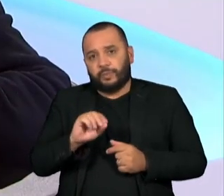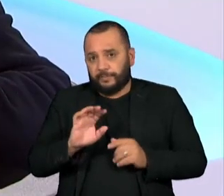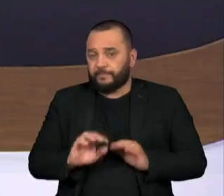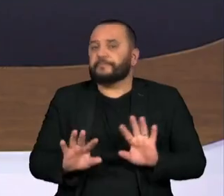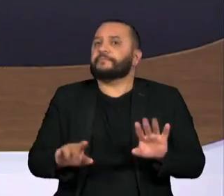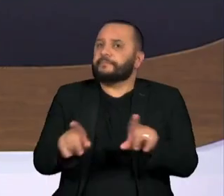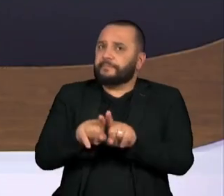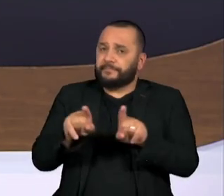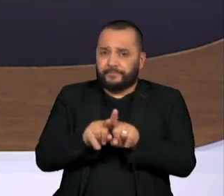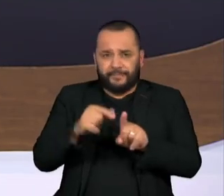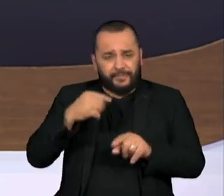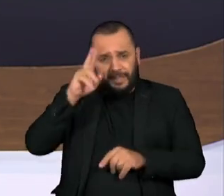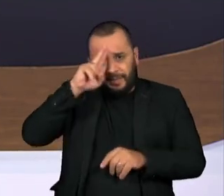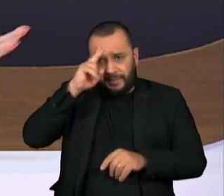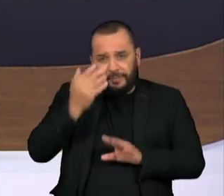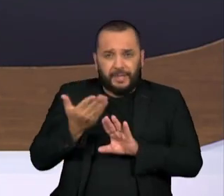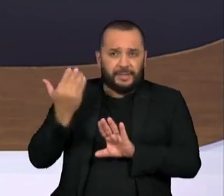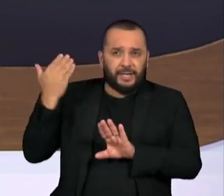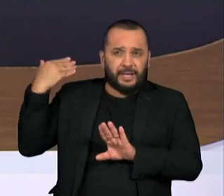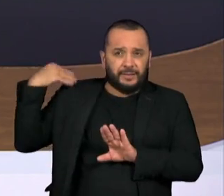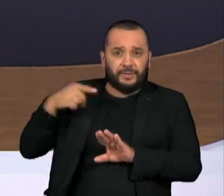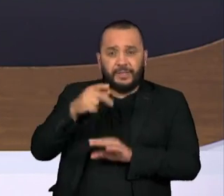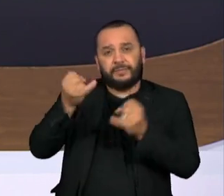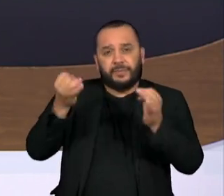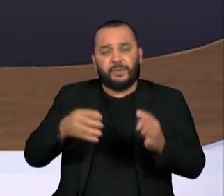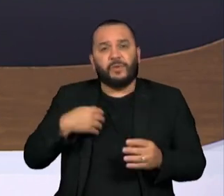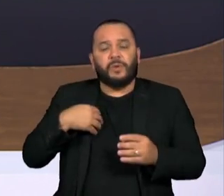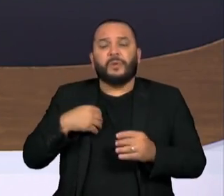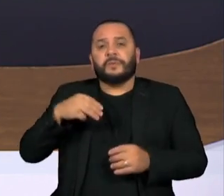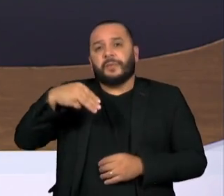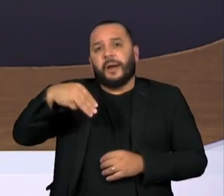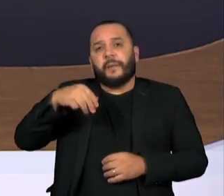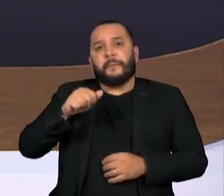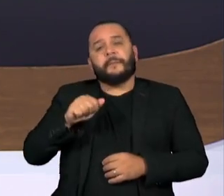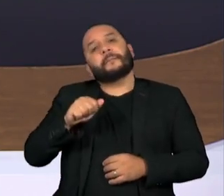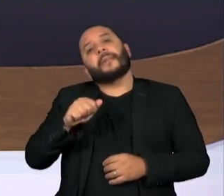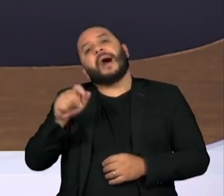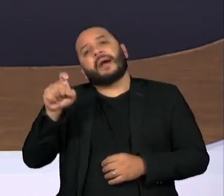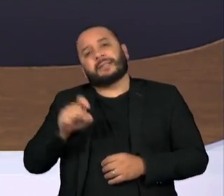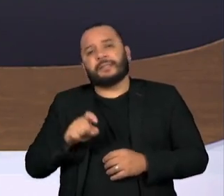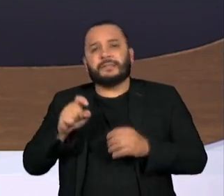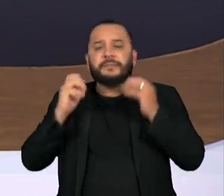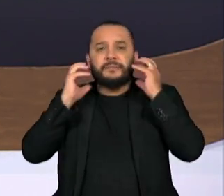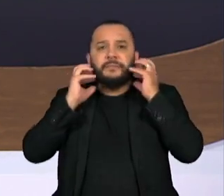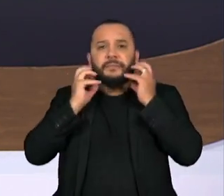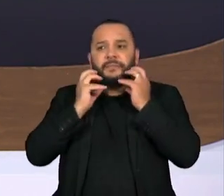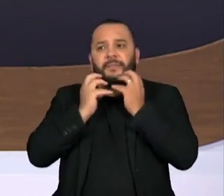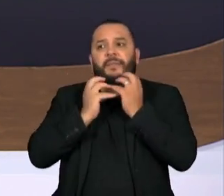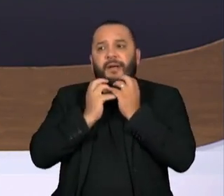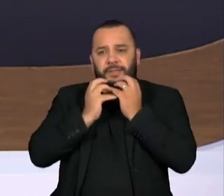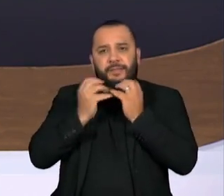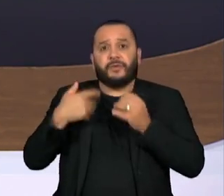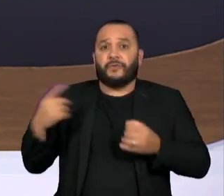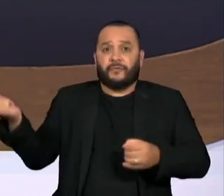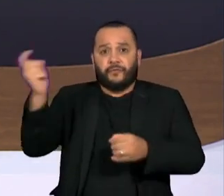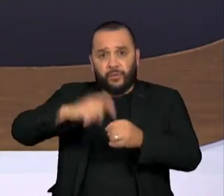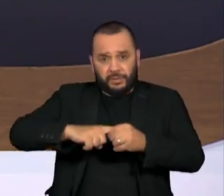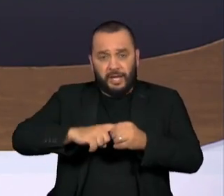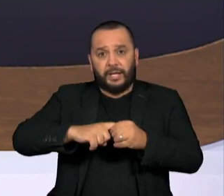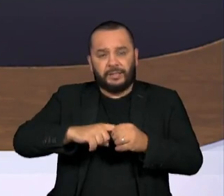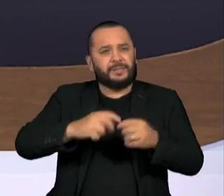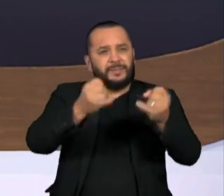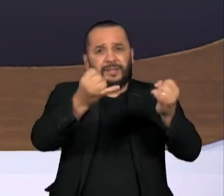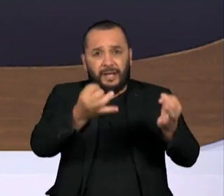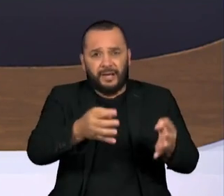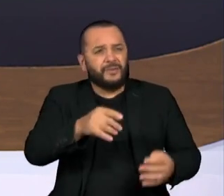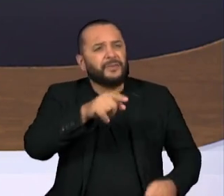esteve aqui, um programa que eu revi agora, você disse que se Marx voltasse à Terra naquele momento, ele ia chegar para os marxistas e dizer, olha, parem de levar ao